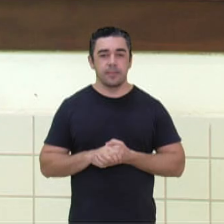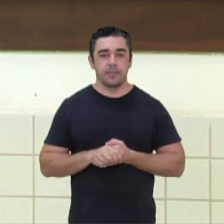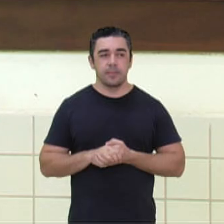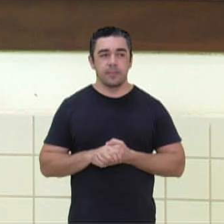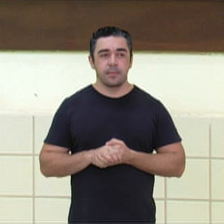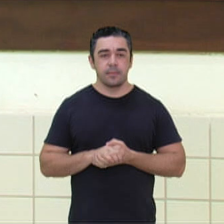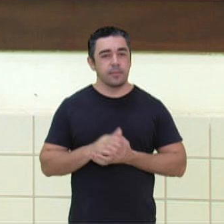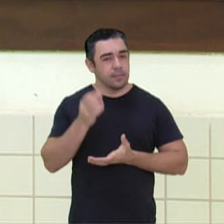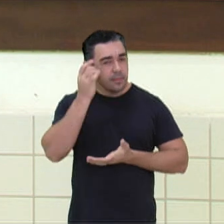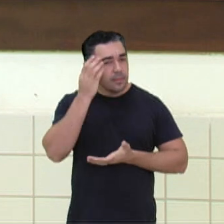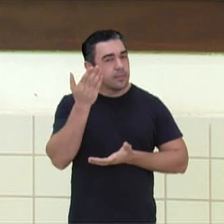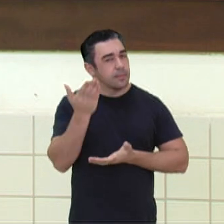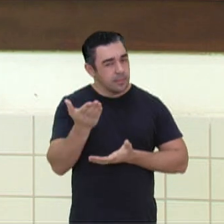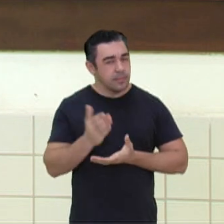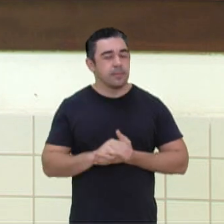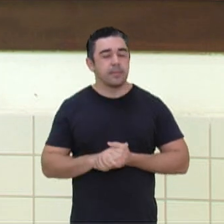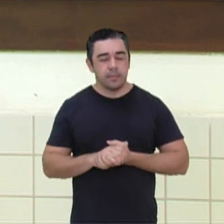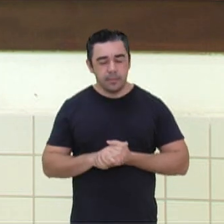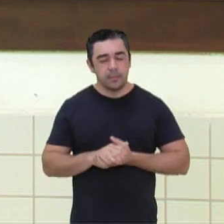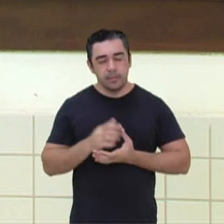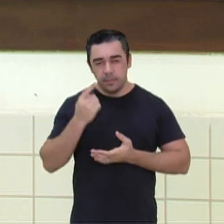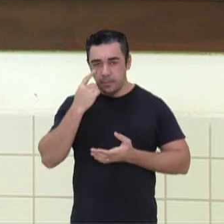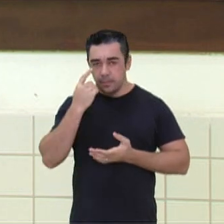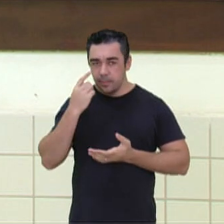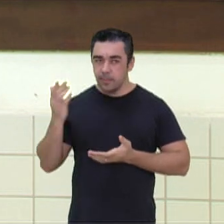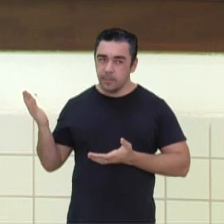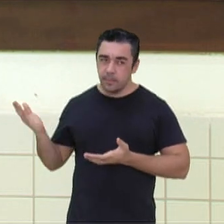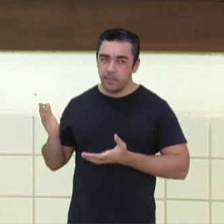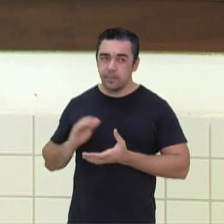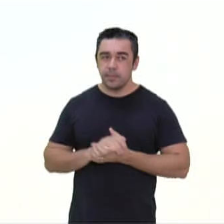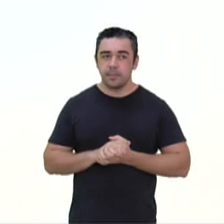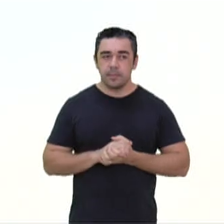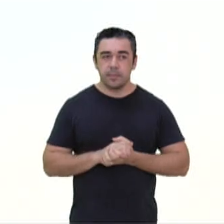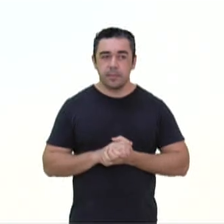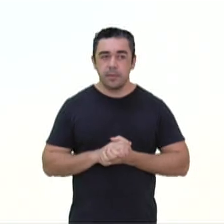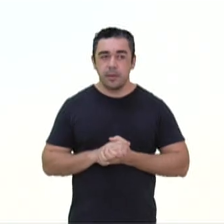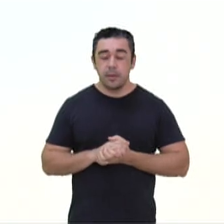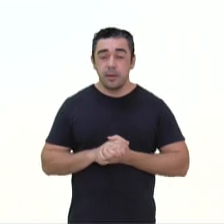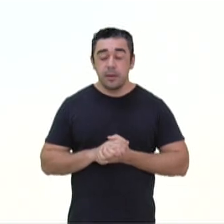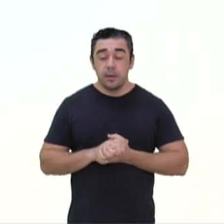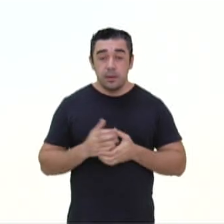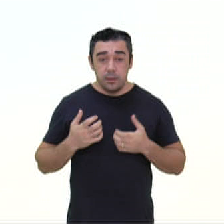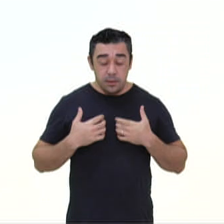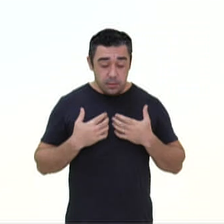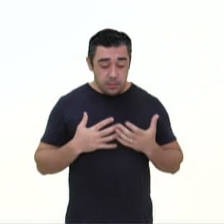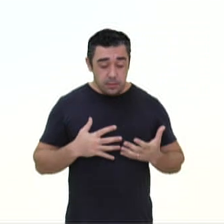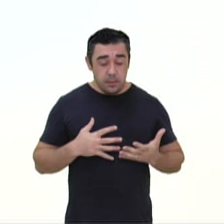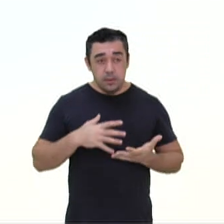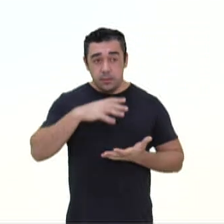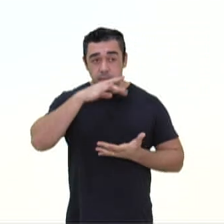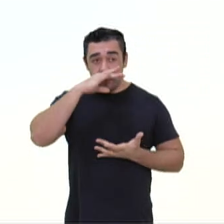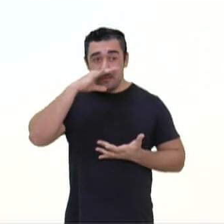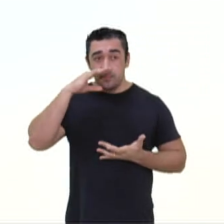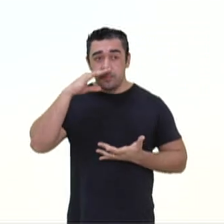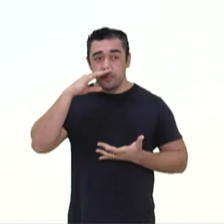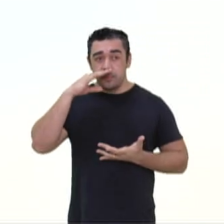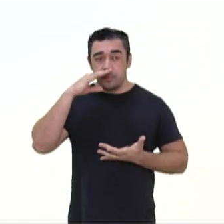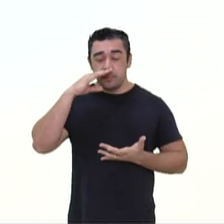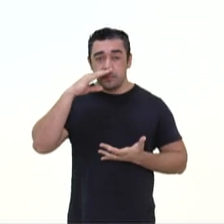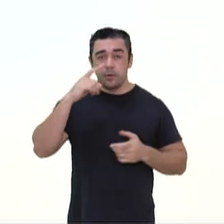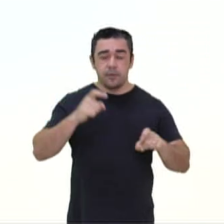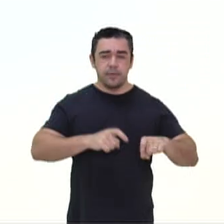Facinho, né? Então, vamos lá. Verificar. Aspirou o ar puro da fazenda.